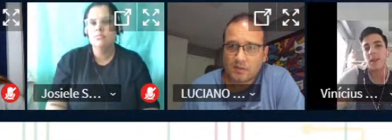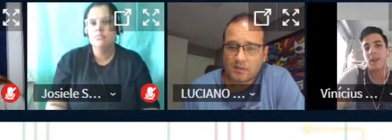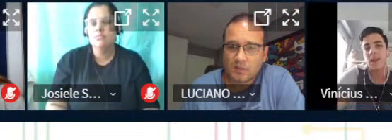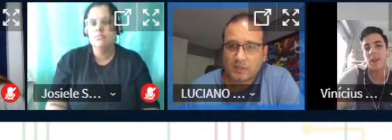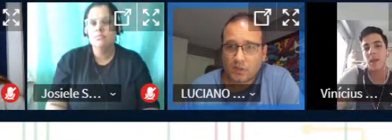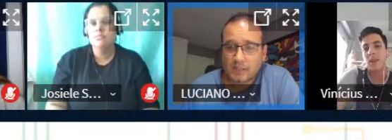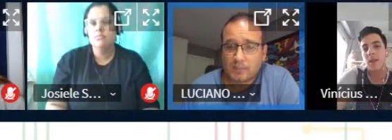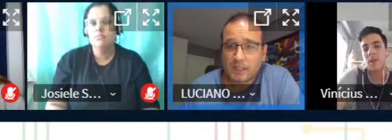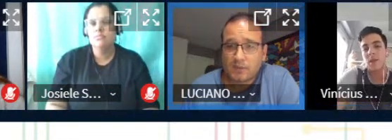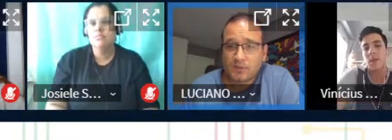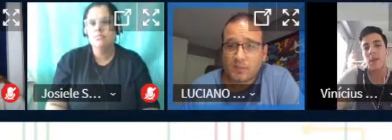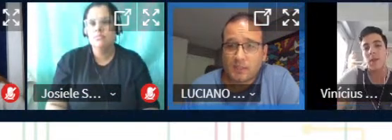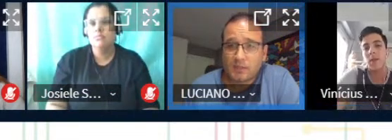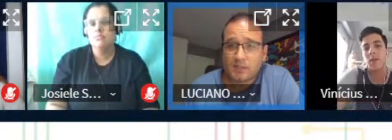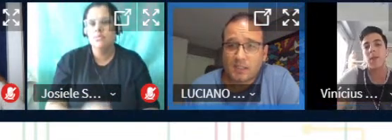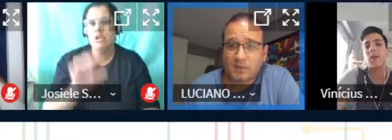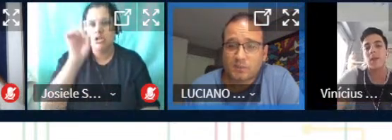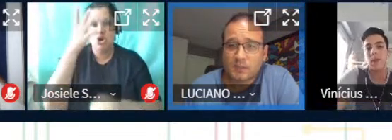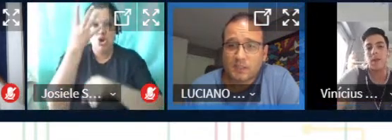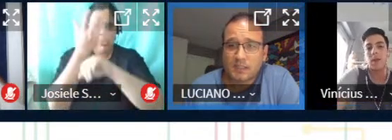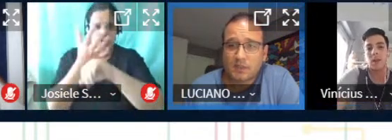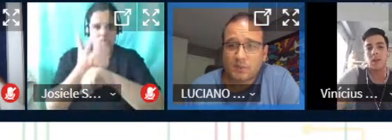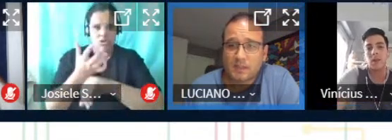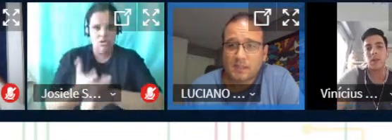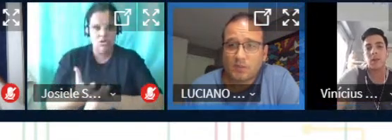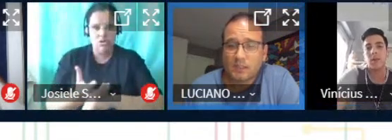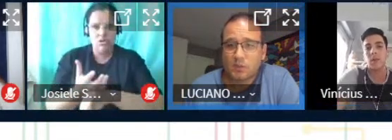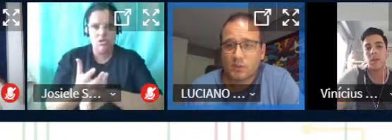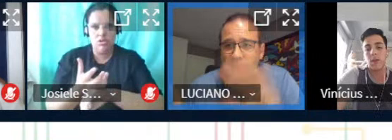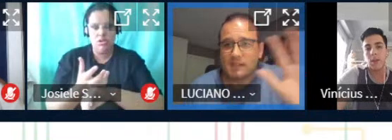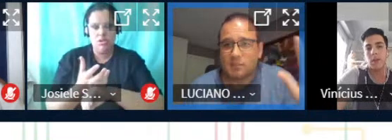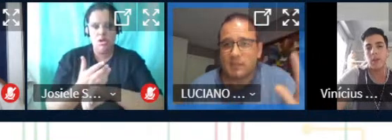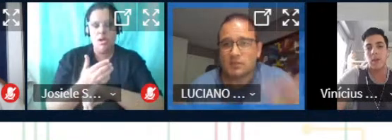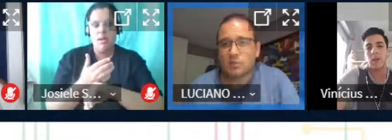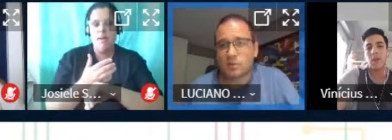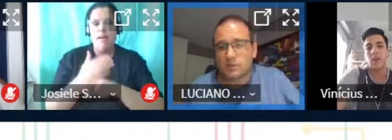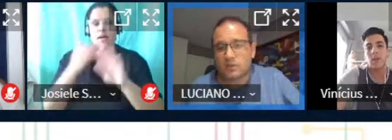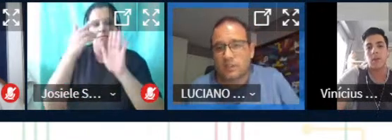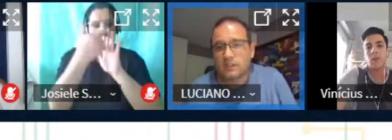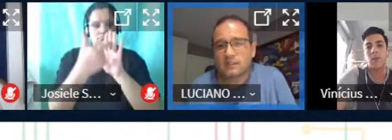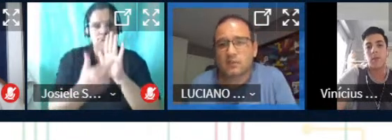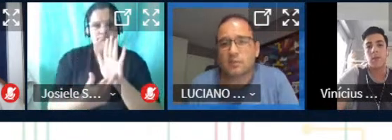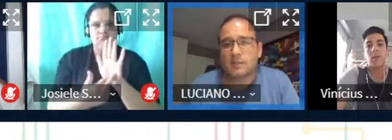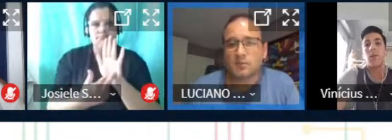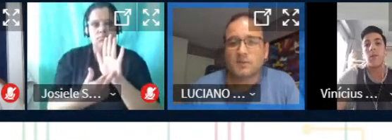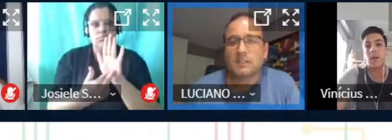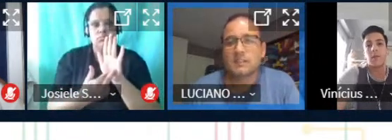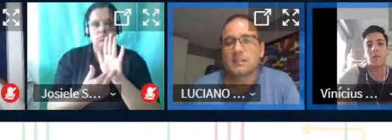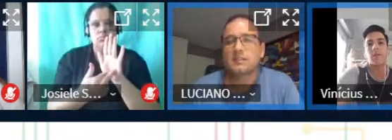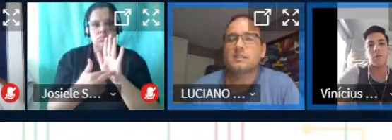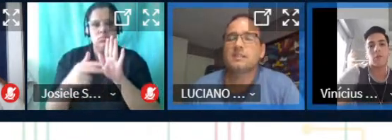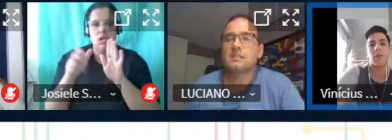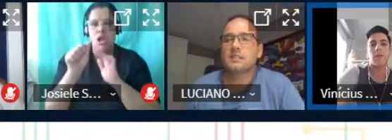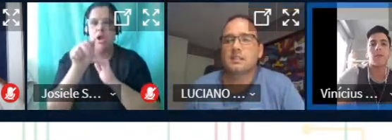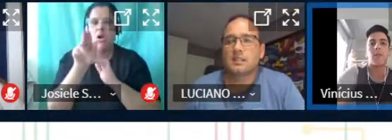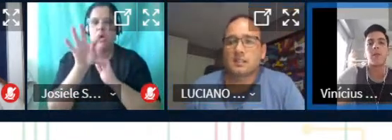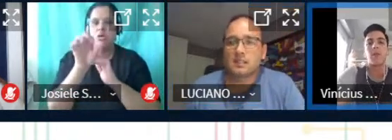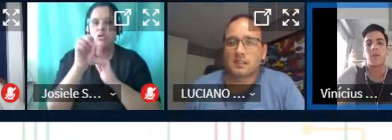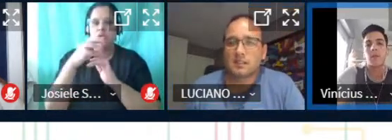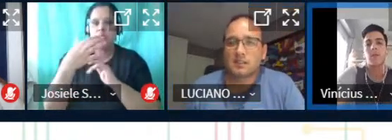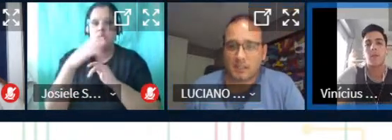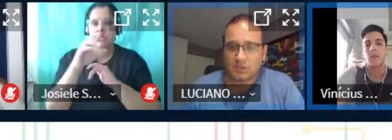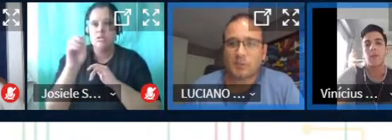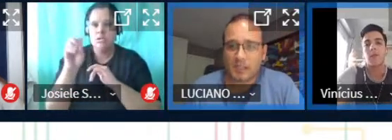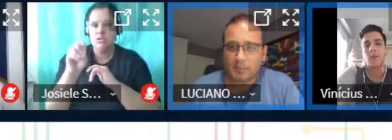é só disciplina de fundamentos da automação ou é todas as disciplinas do curso essa ficou uma dúvida não é para disciplina